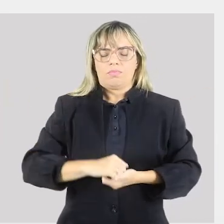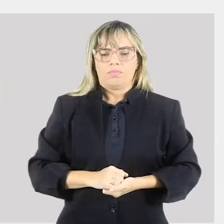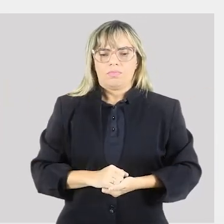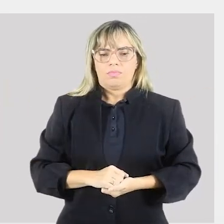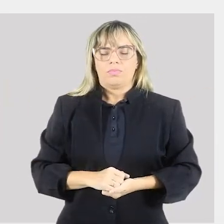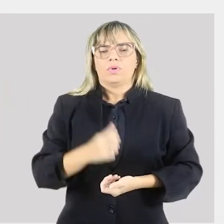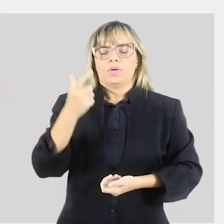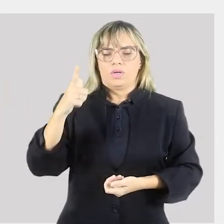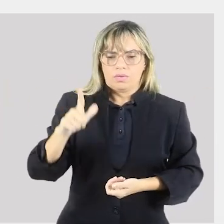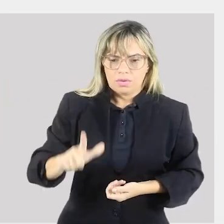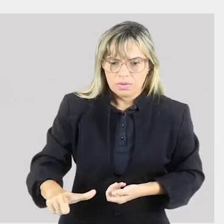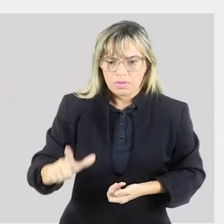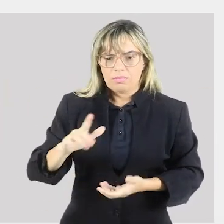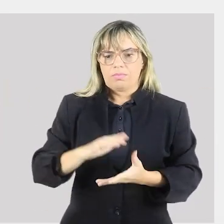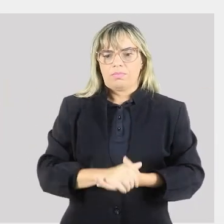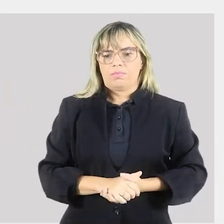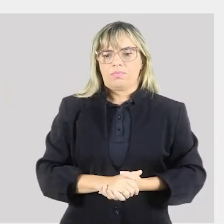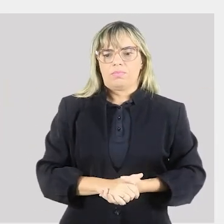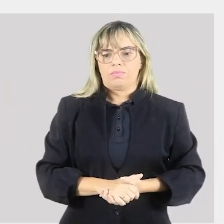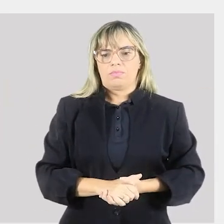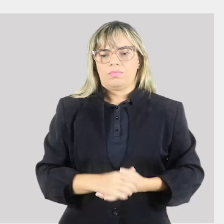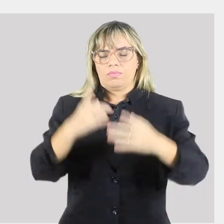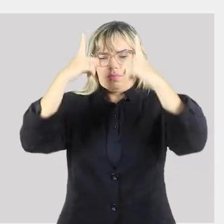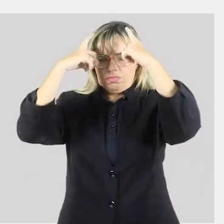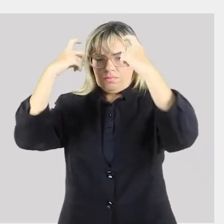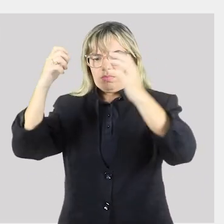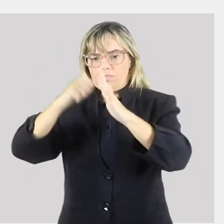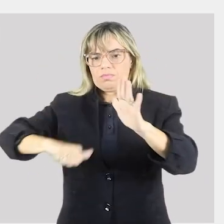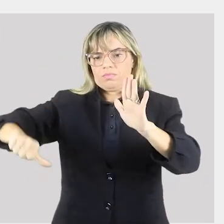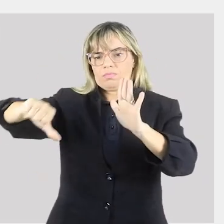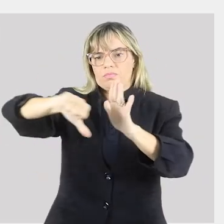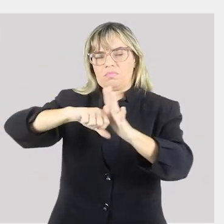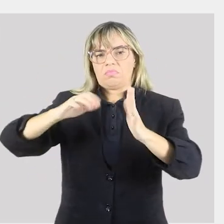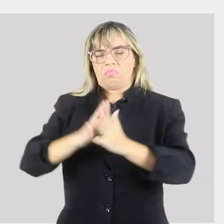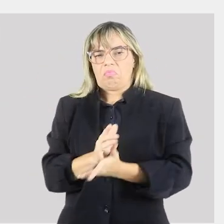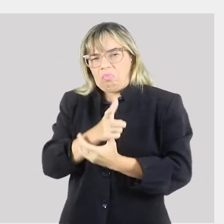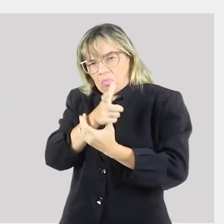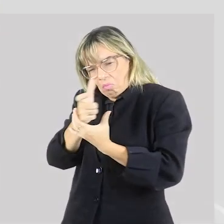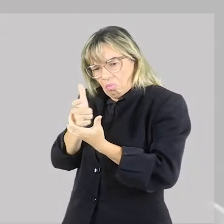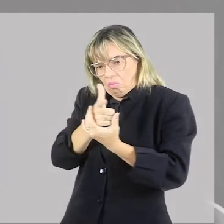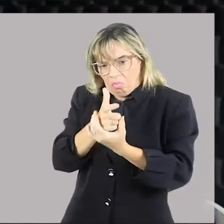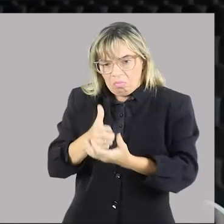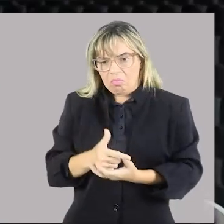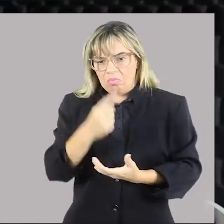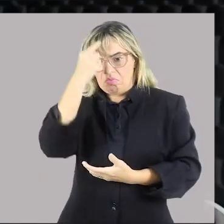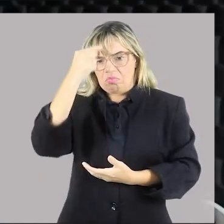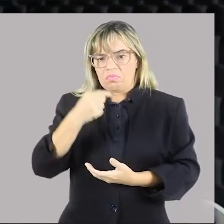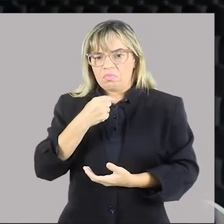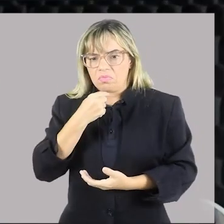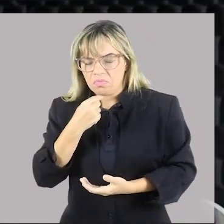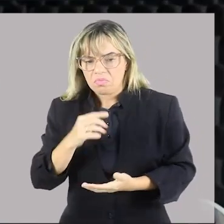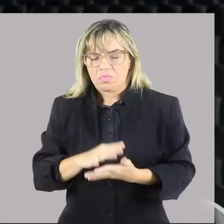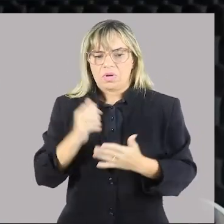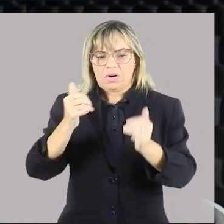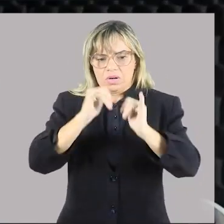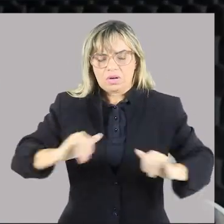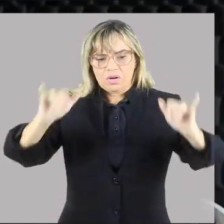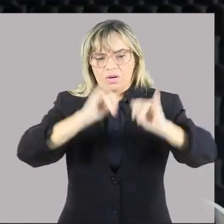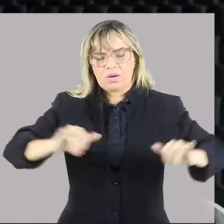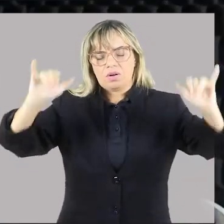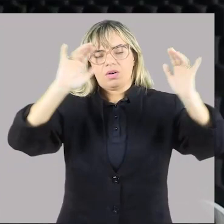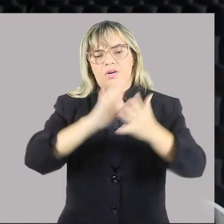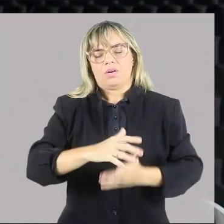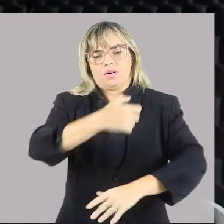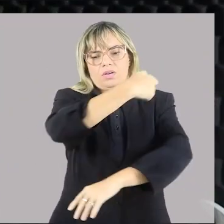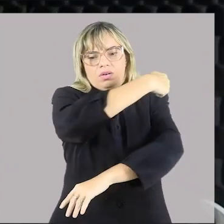Novamente aqui repetiu. Aqui a violência, a criminalidade, imagem. Aqui nós temos na campanha de vacinação, algo que